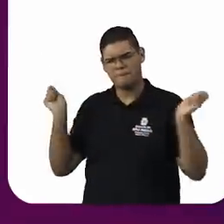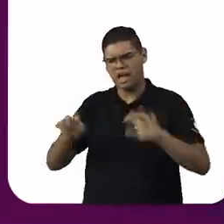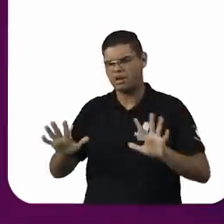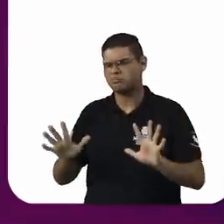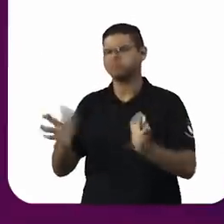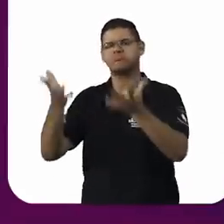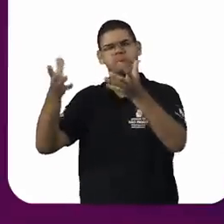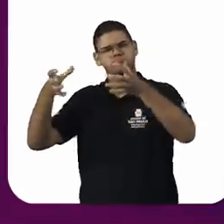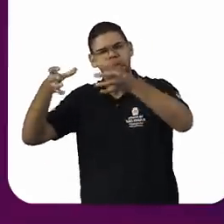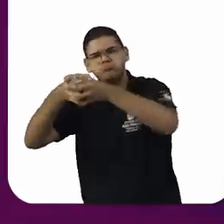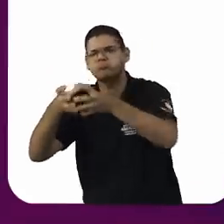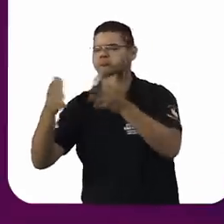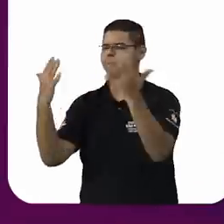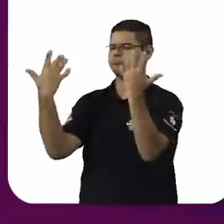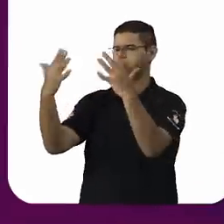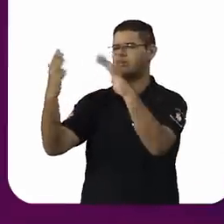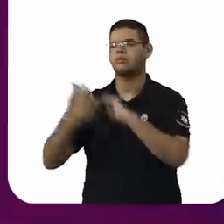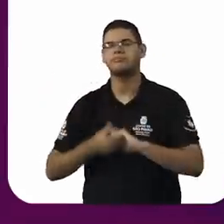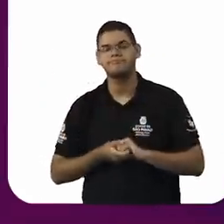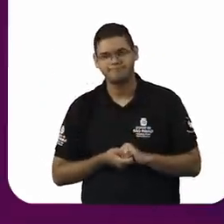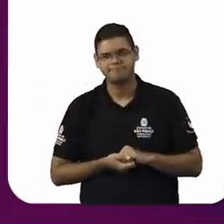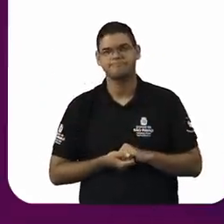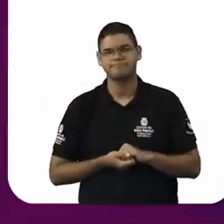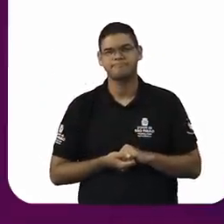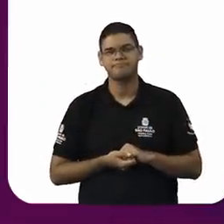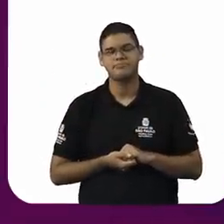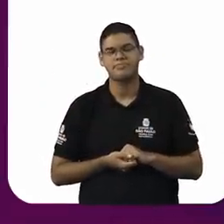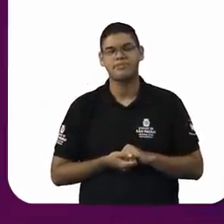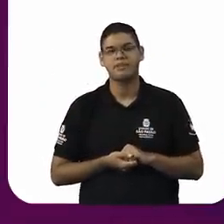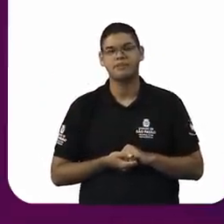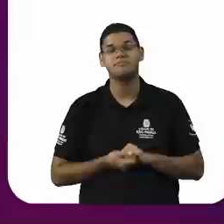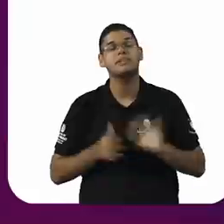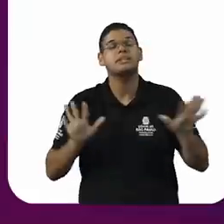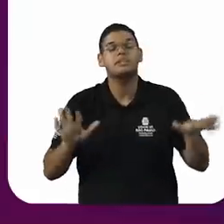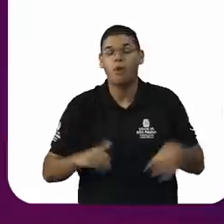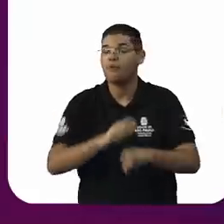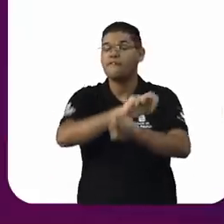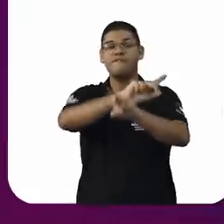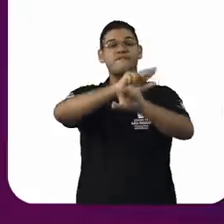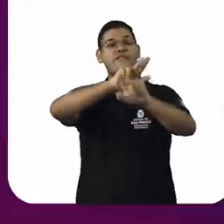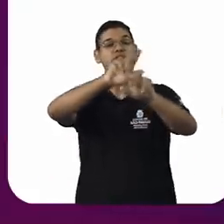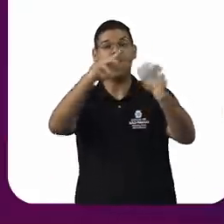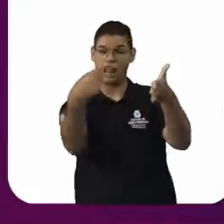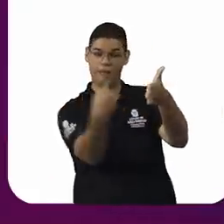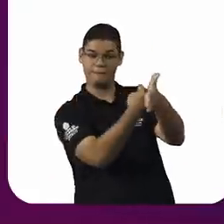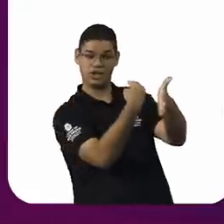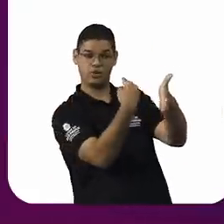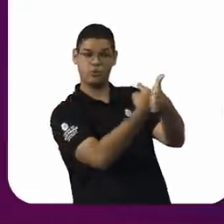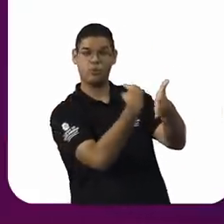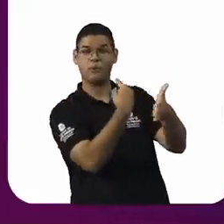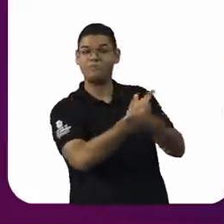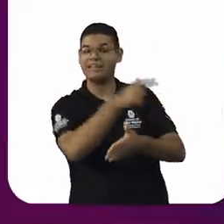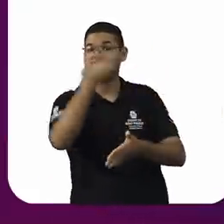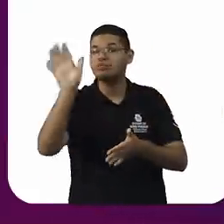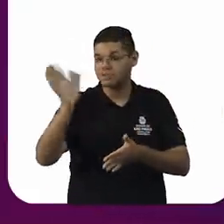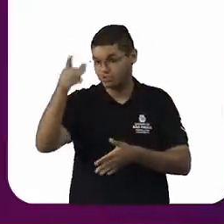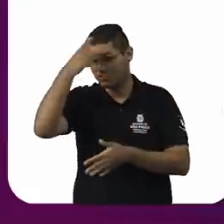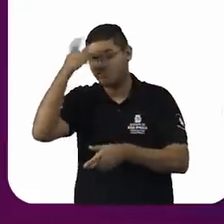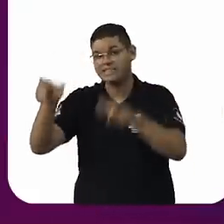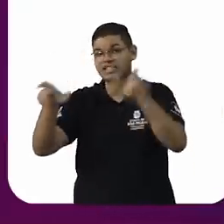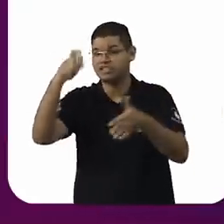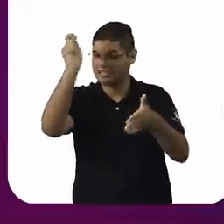perguntas das servidoras e dos servidores que se inscreveram neste evento. E eu vou passar para as senhoras.